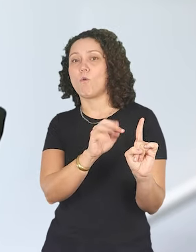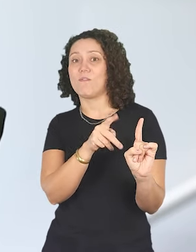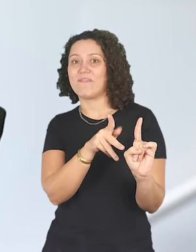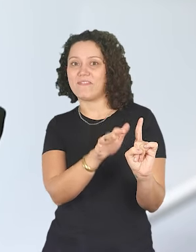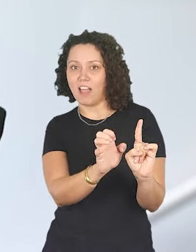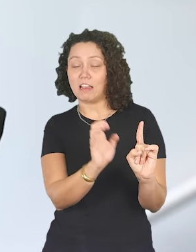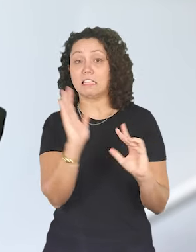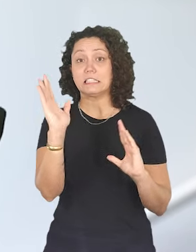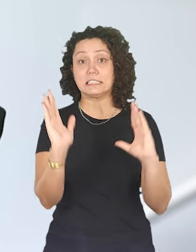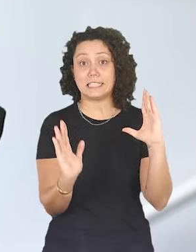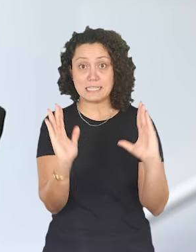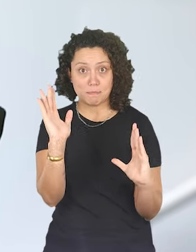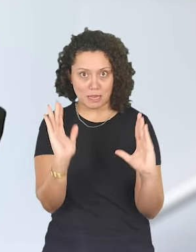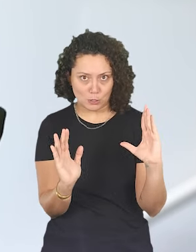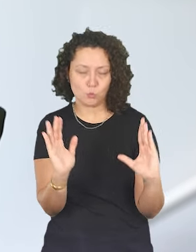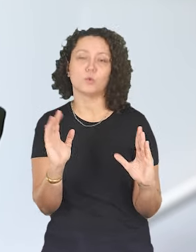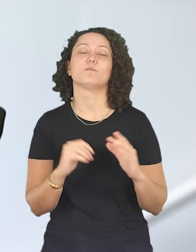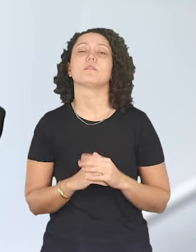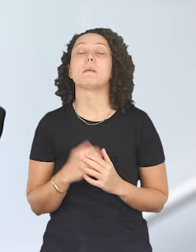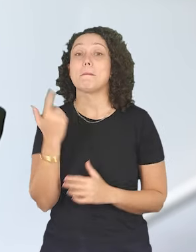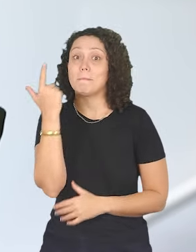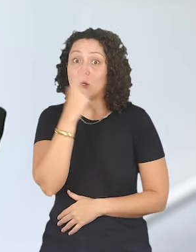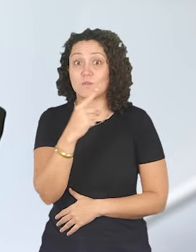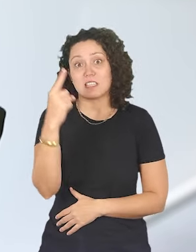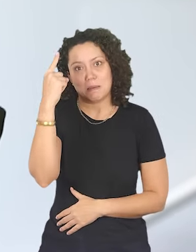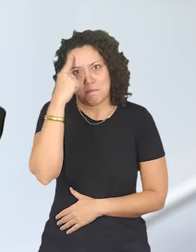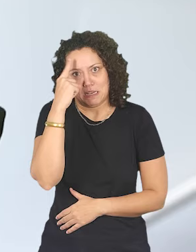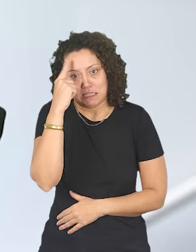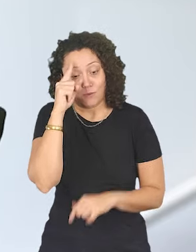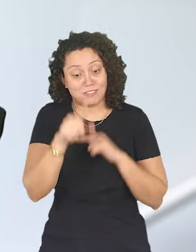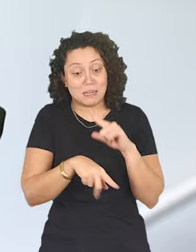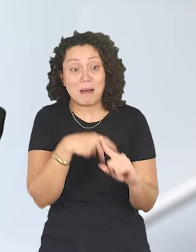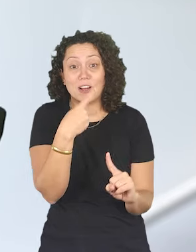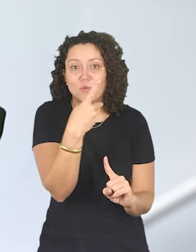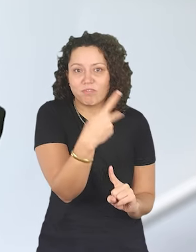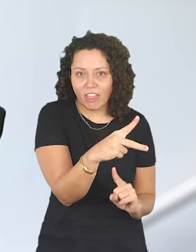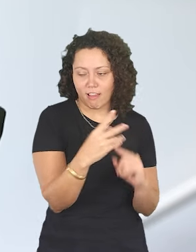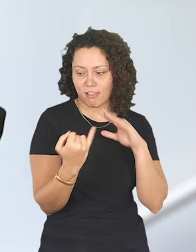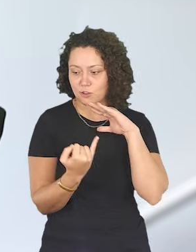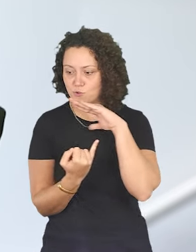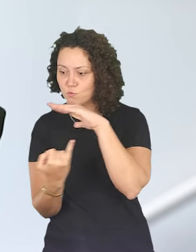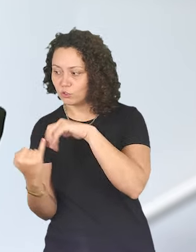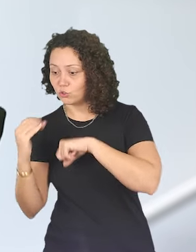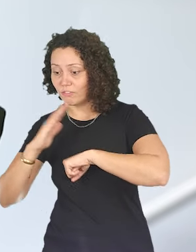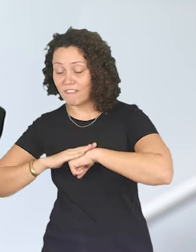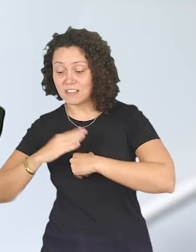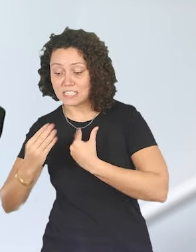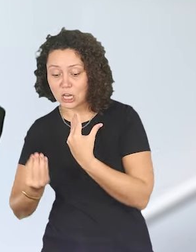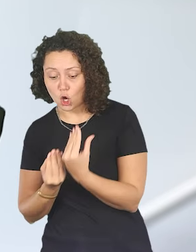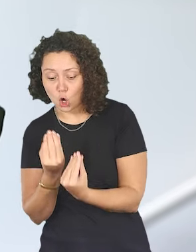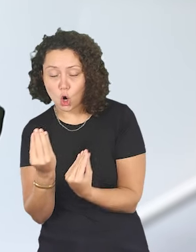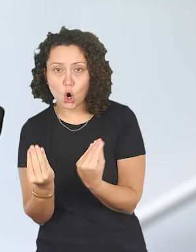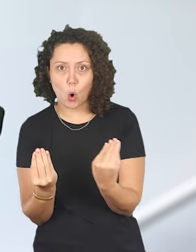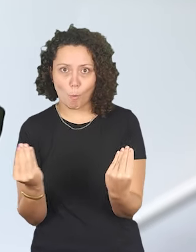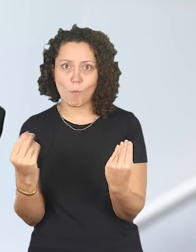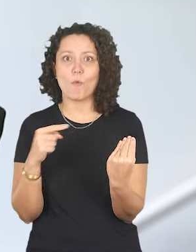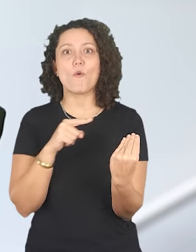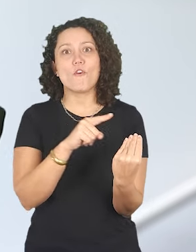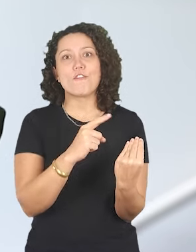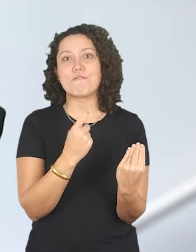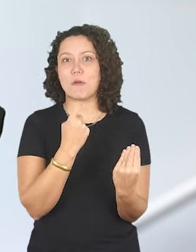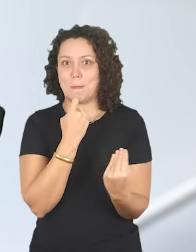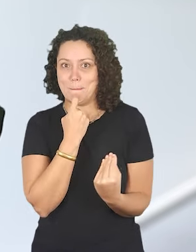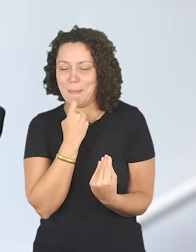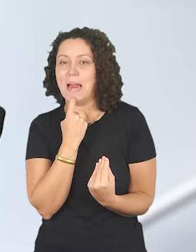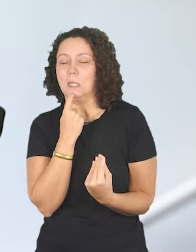basicamente para trabalhar a obra da Tomi e para estruturar como seria o Instituto. Foi um trabalho também muito próximo ao escritório do